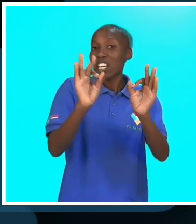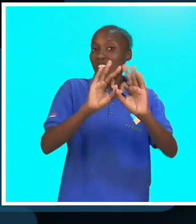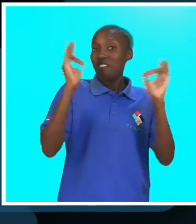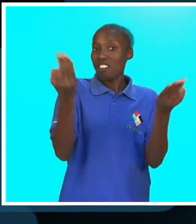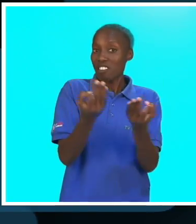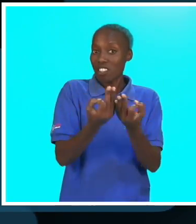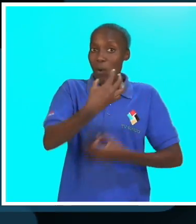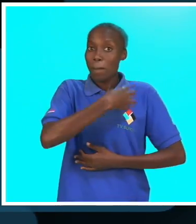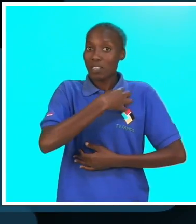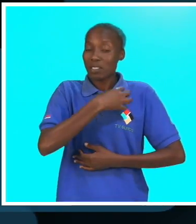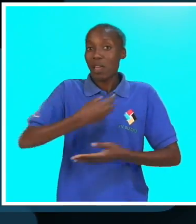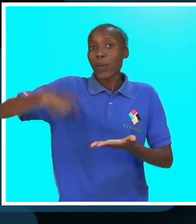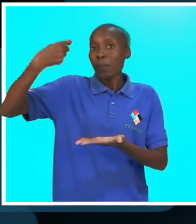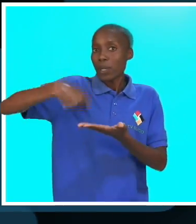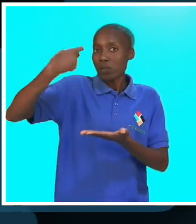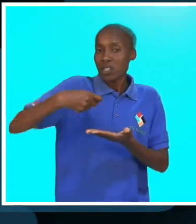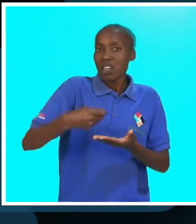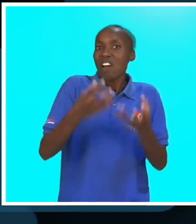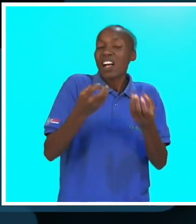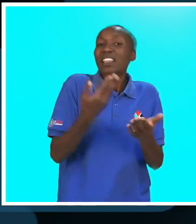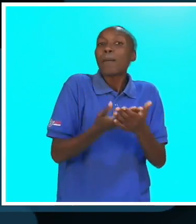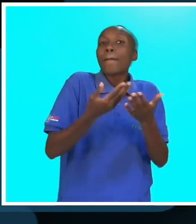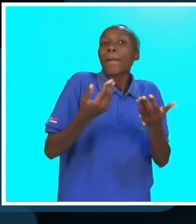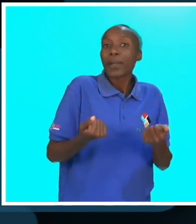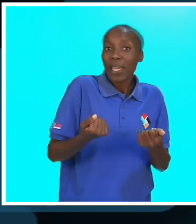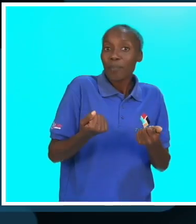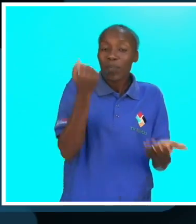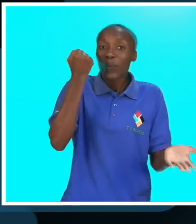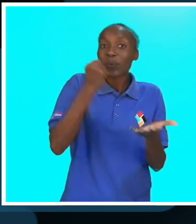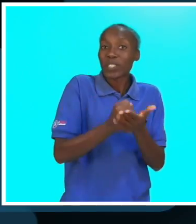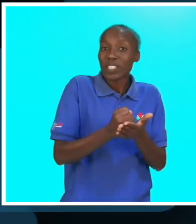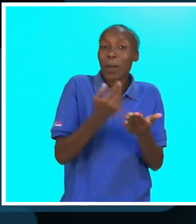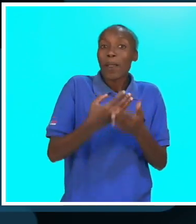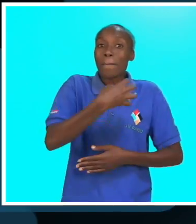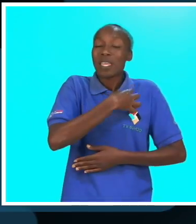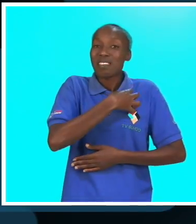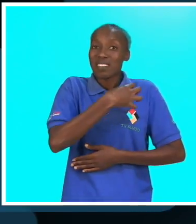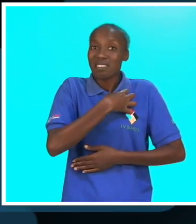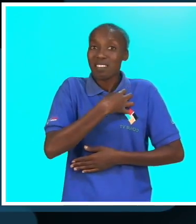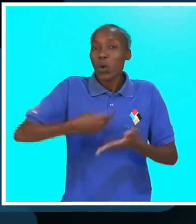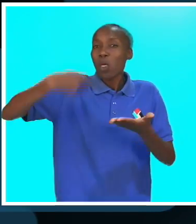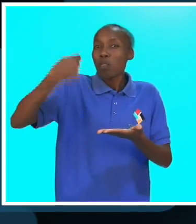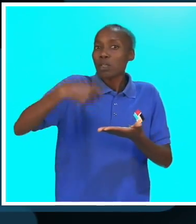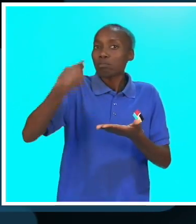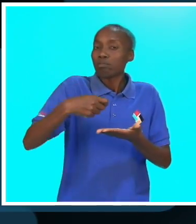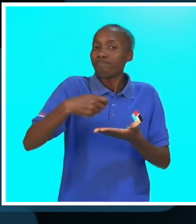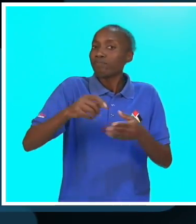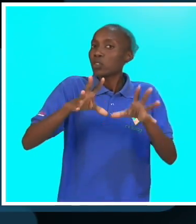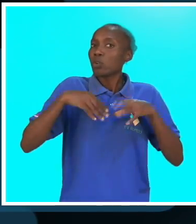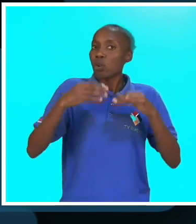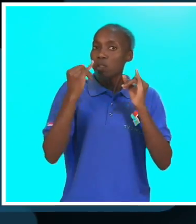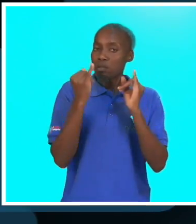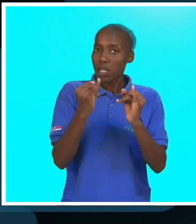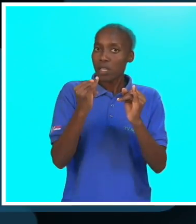Justiça. Não temos o registro isto porque o Ministério da Justiça não licencia federações